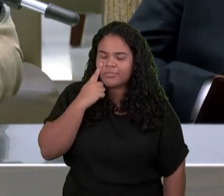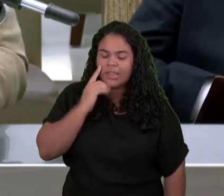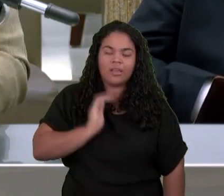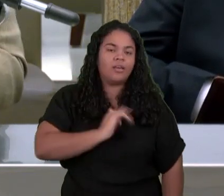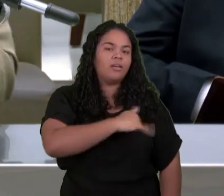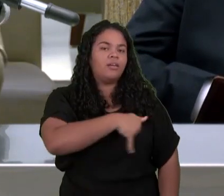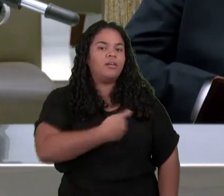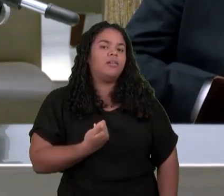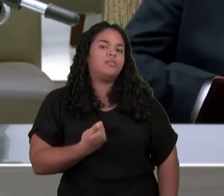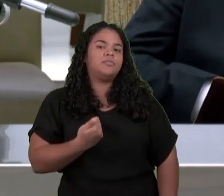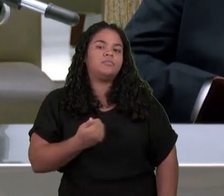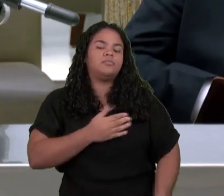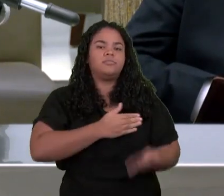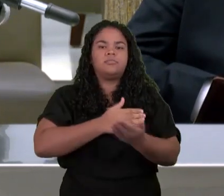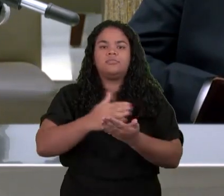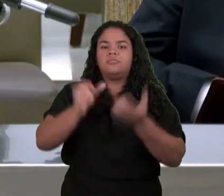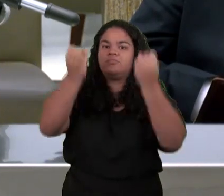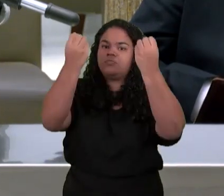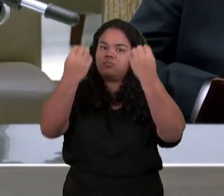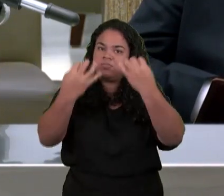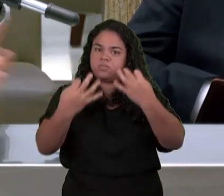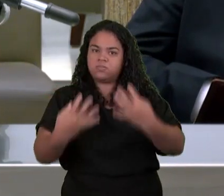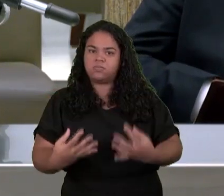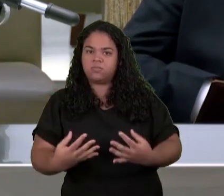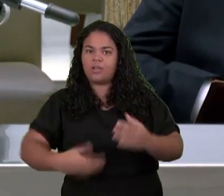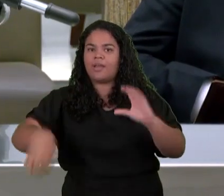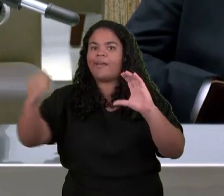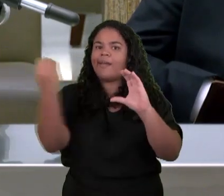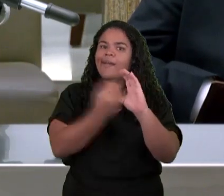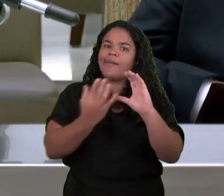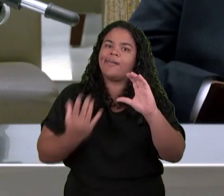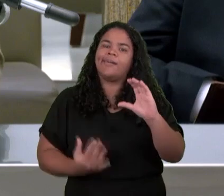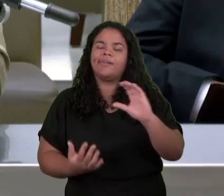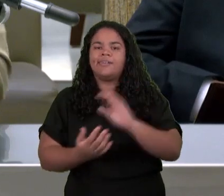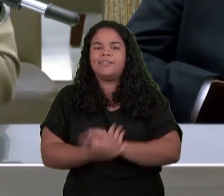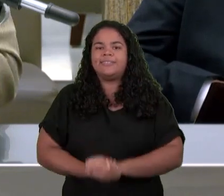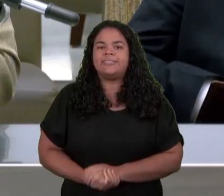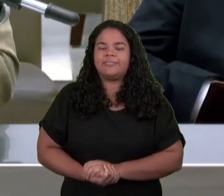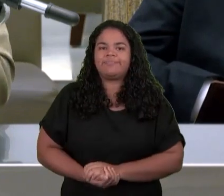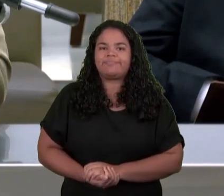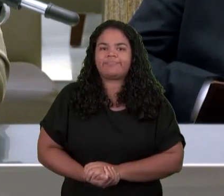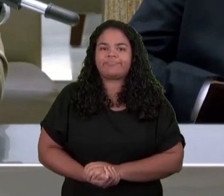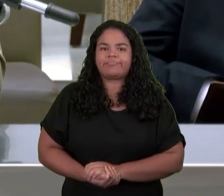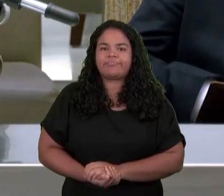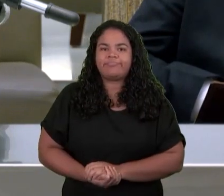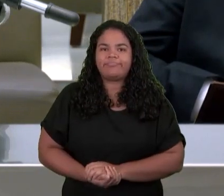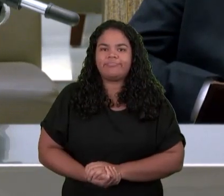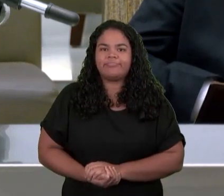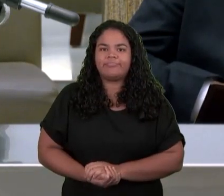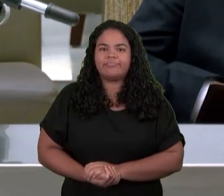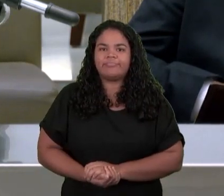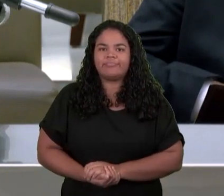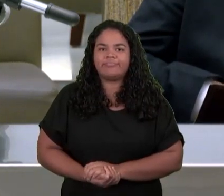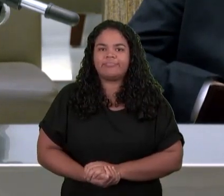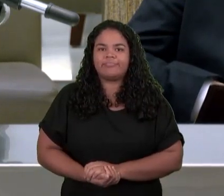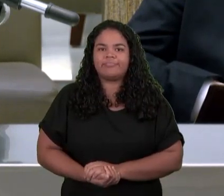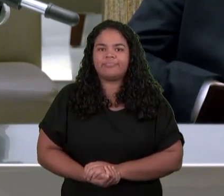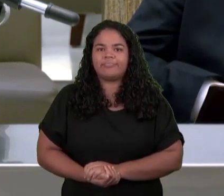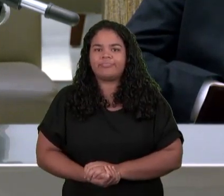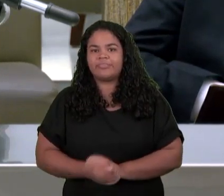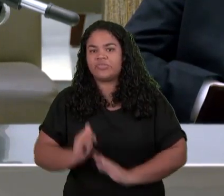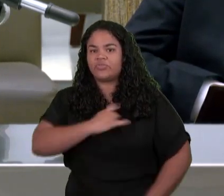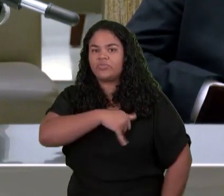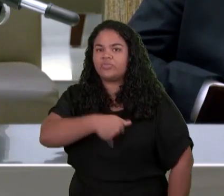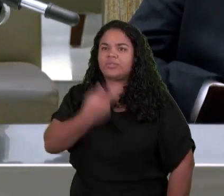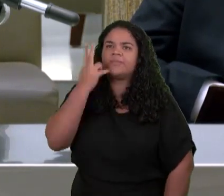descrever Com suas palavras Obviamente Aquilo que ele Enxerga Aquilo que ele